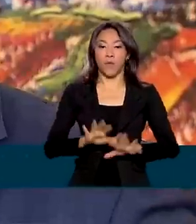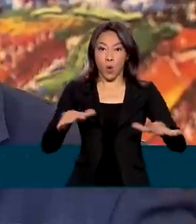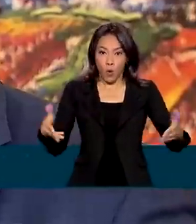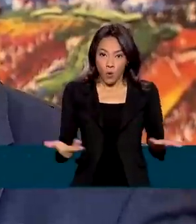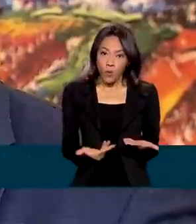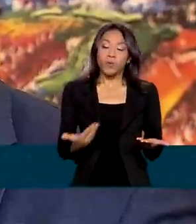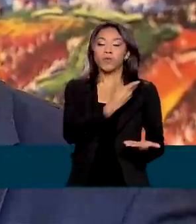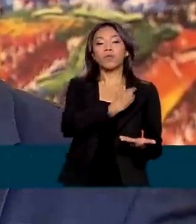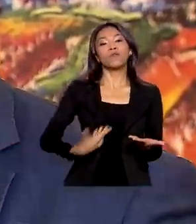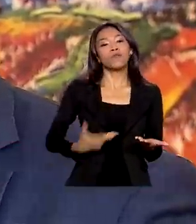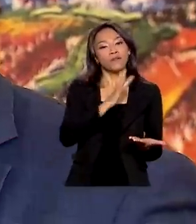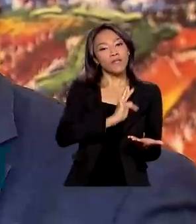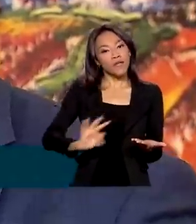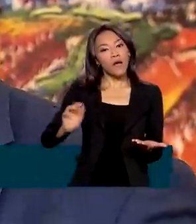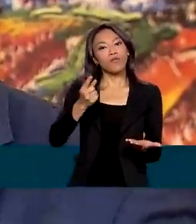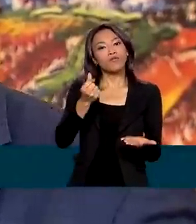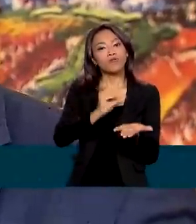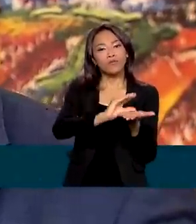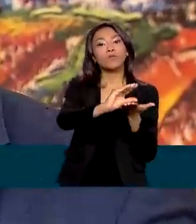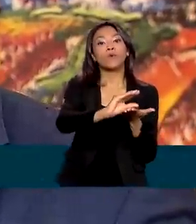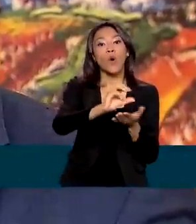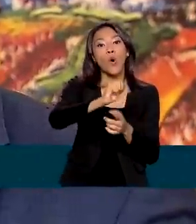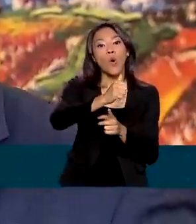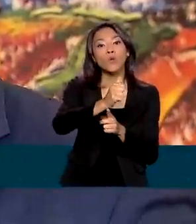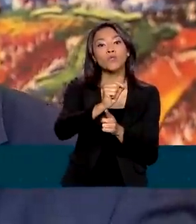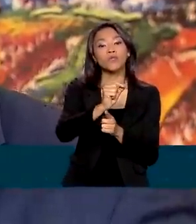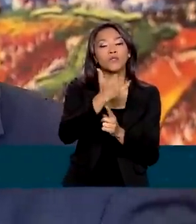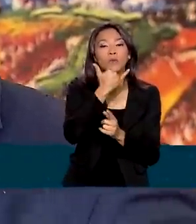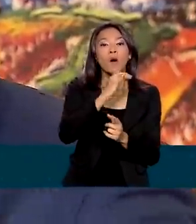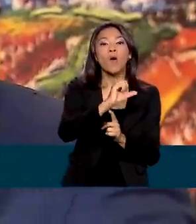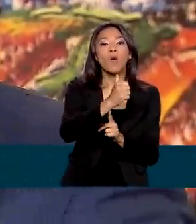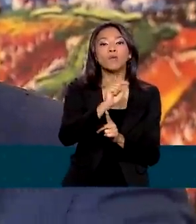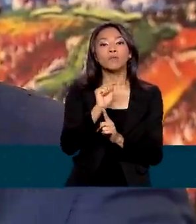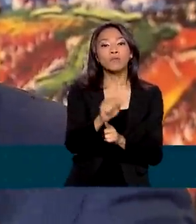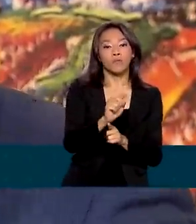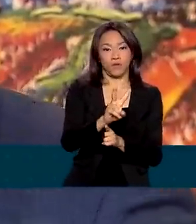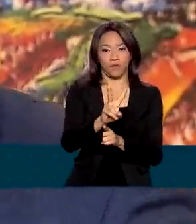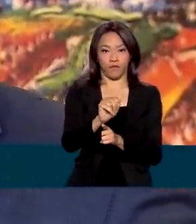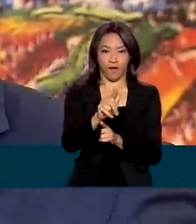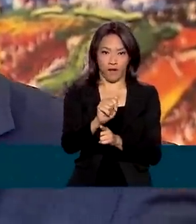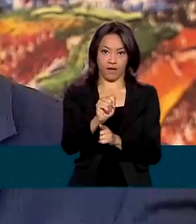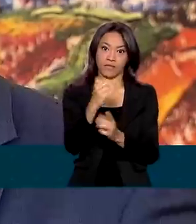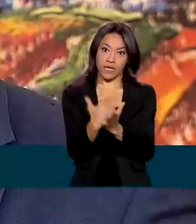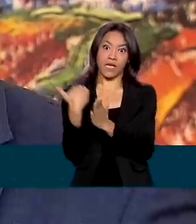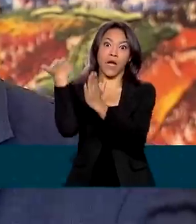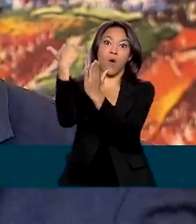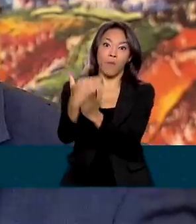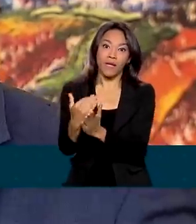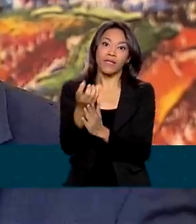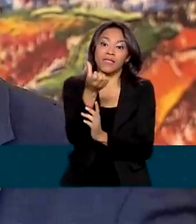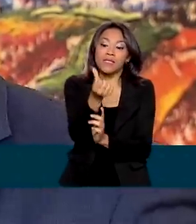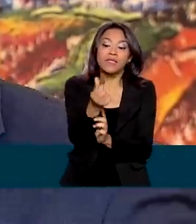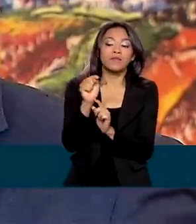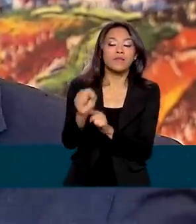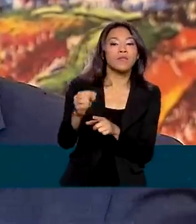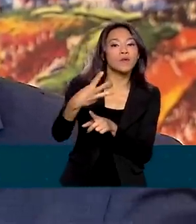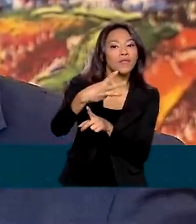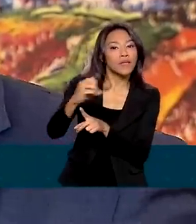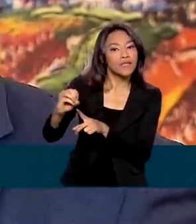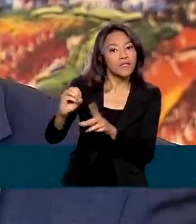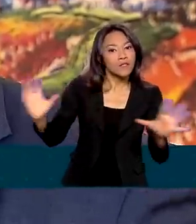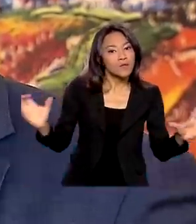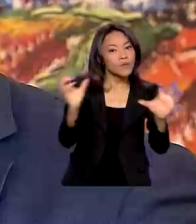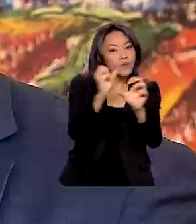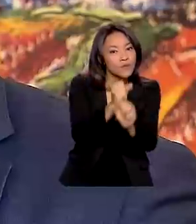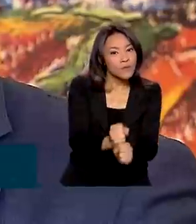governo federal financia cerca de 11 mil vagas e aumenta então mais 6.300, passando então